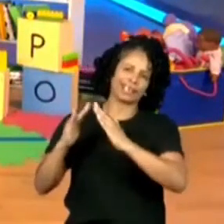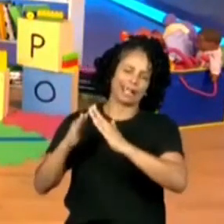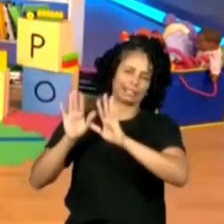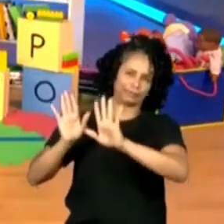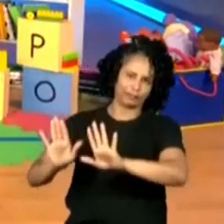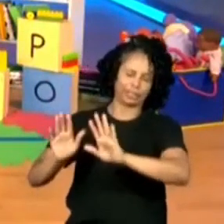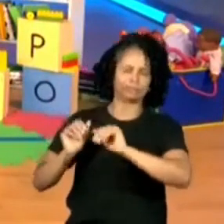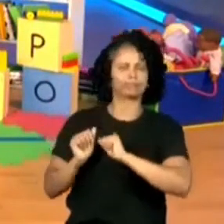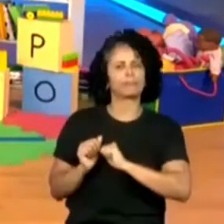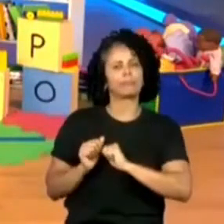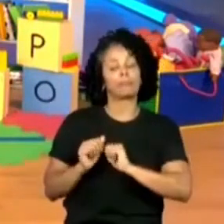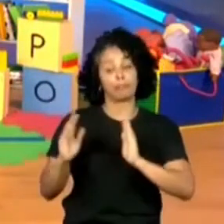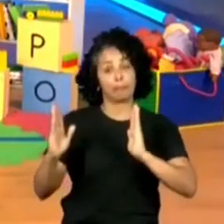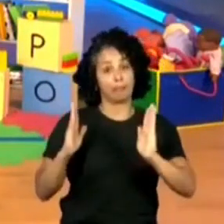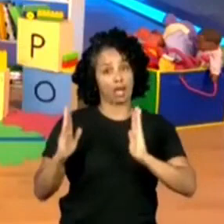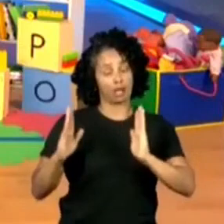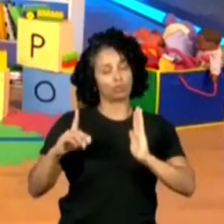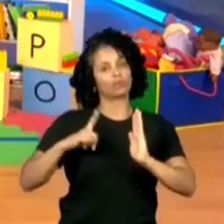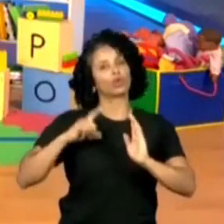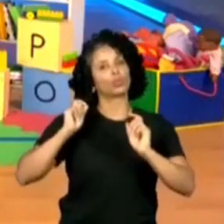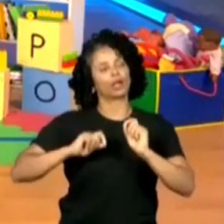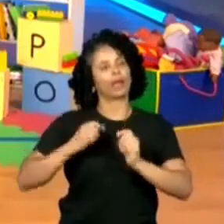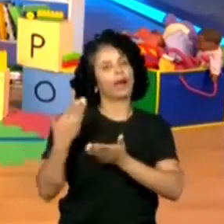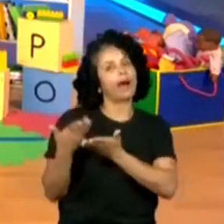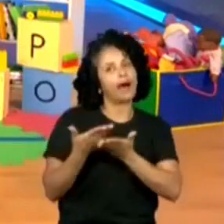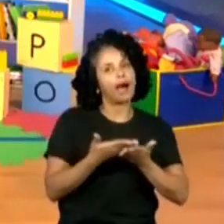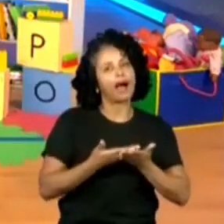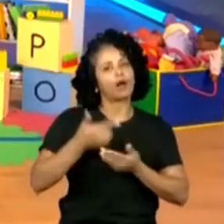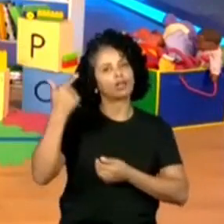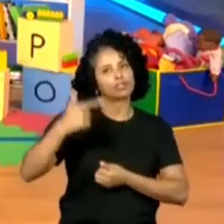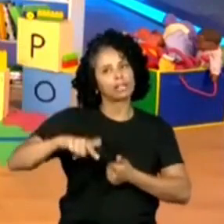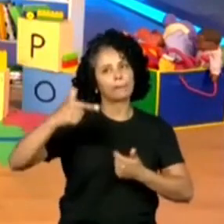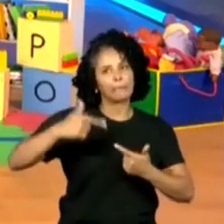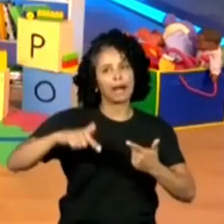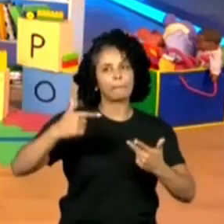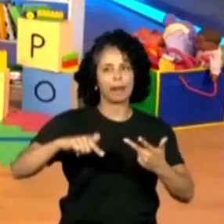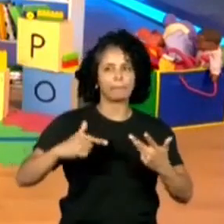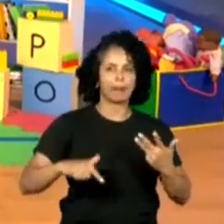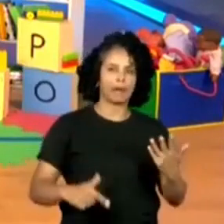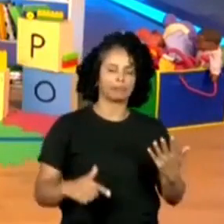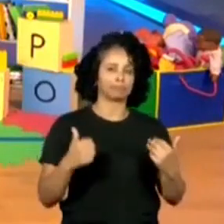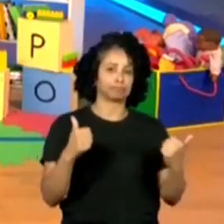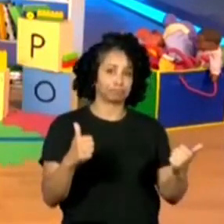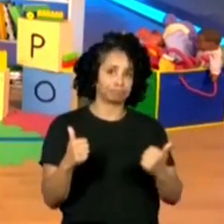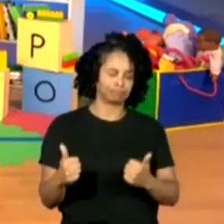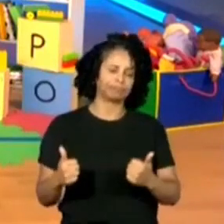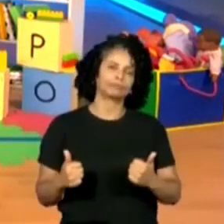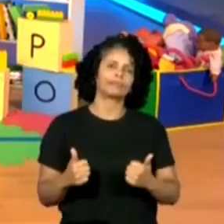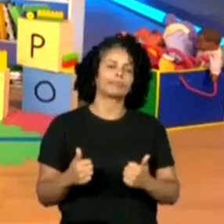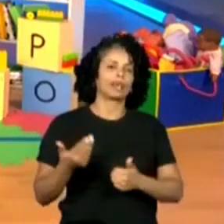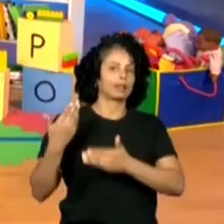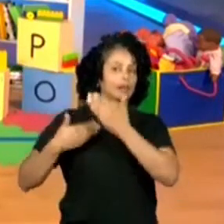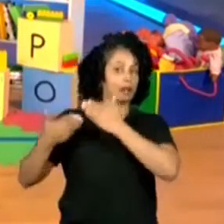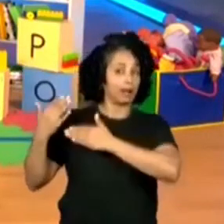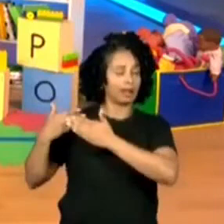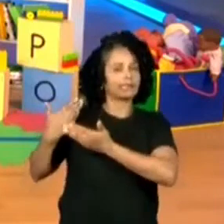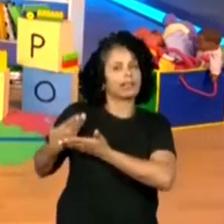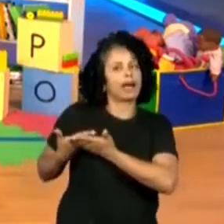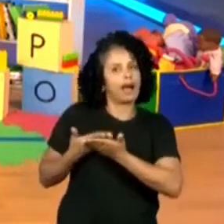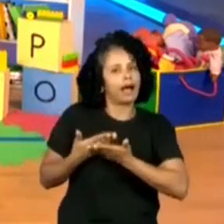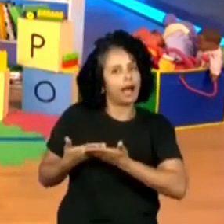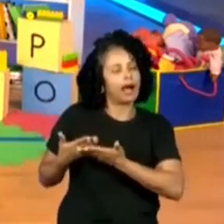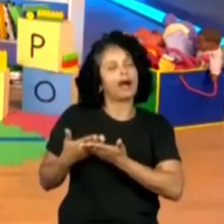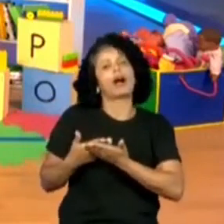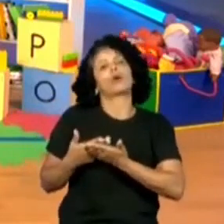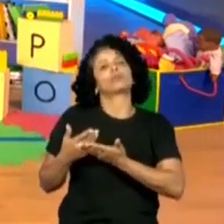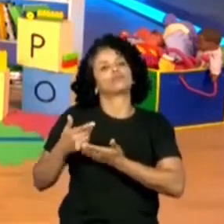Aí, nesse período, vai ser o quê? Reprise de algumas das aulas do Volta às Aulas. Então, aquelas aulas que passaram antes, a gente vai